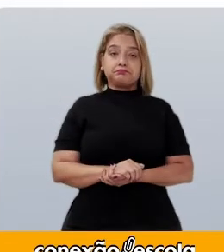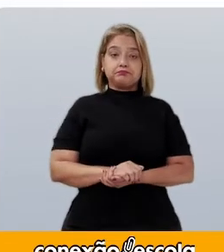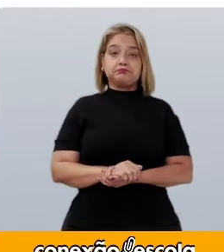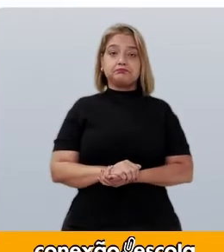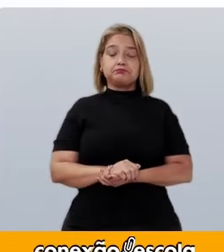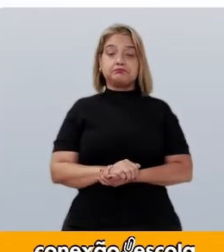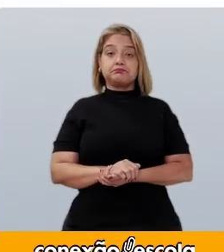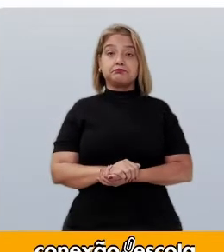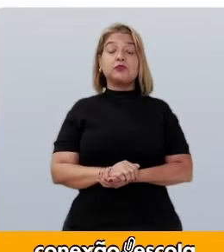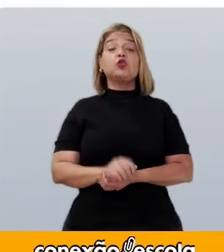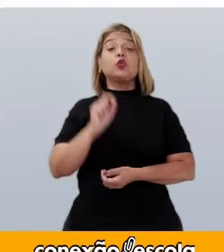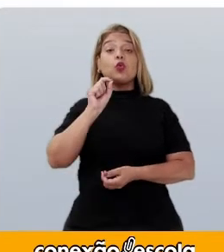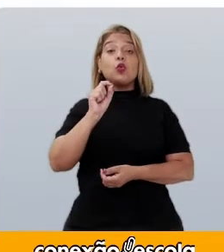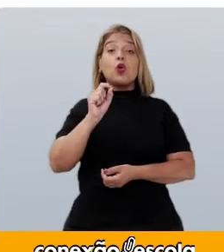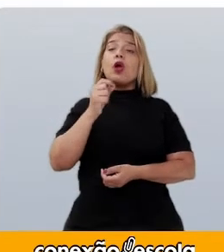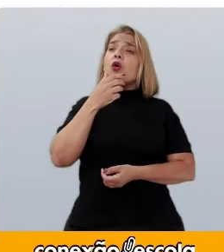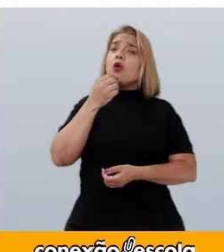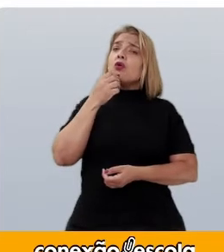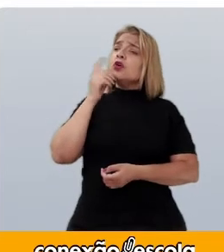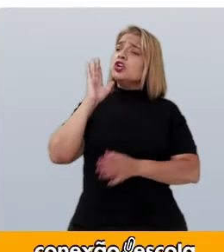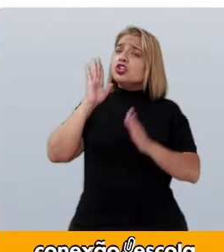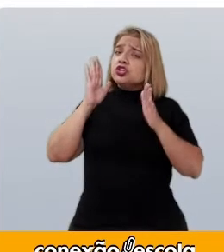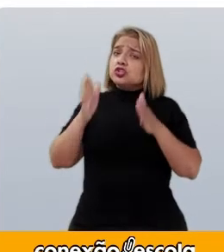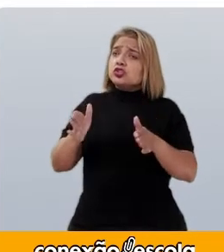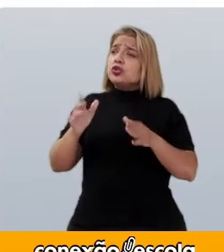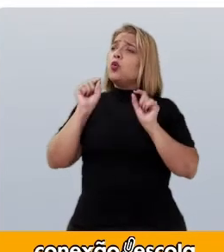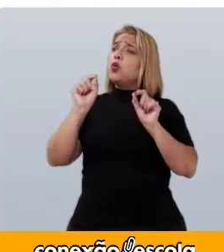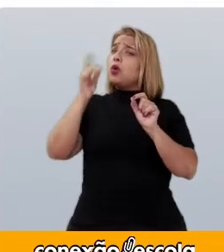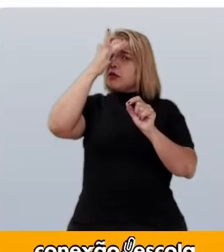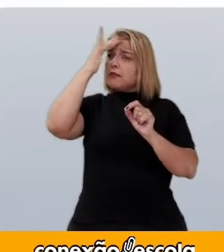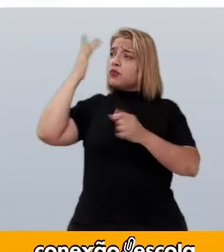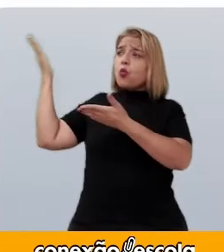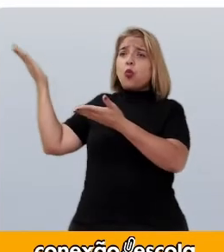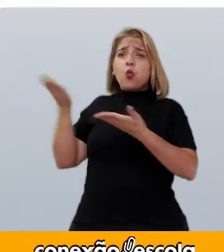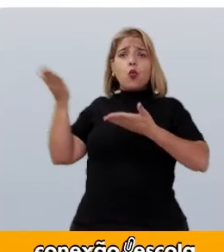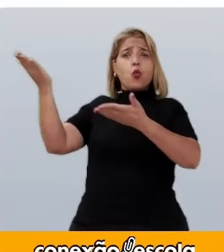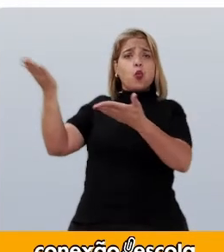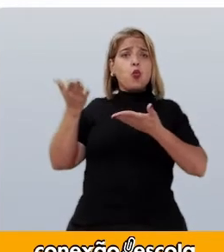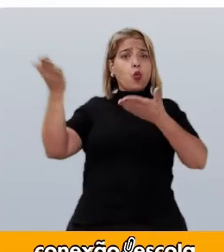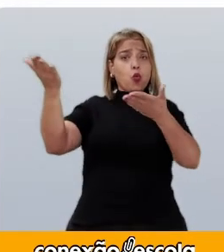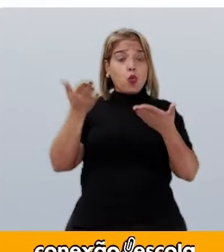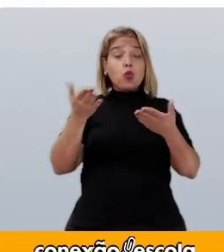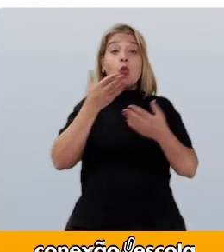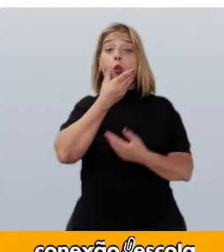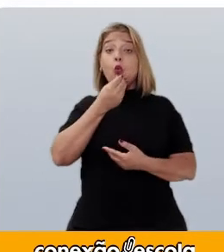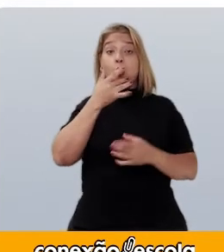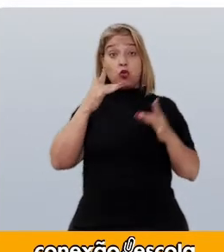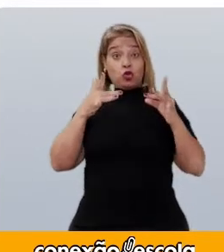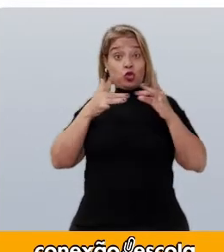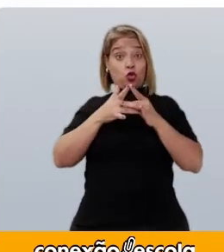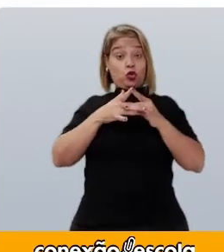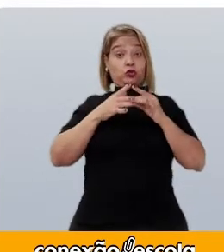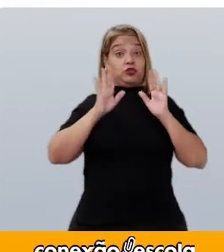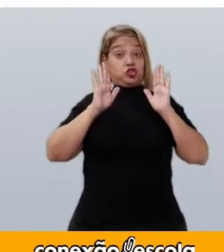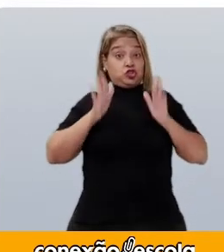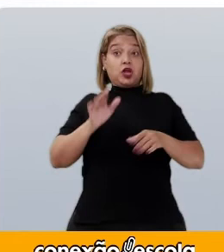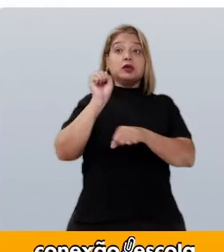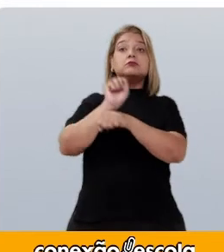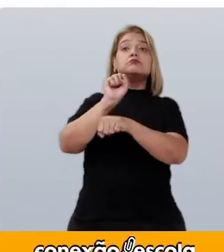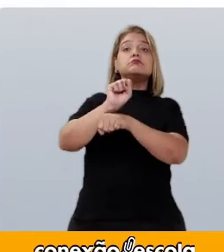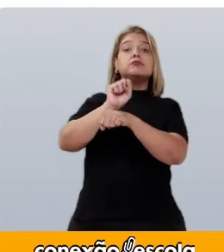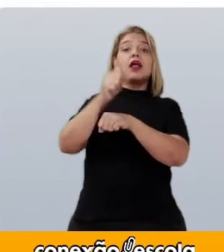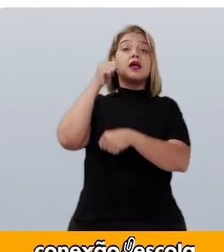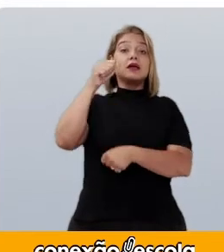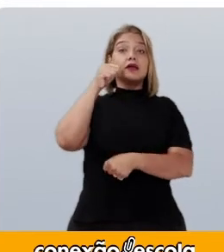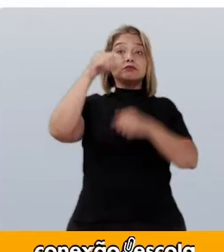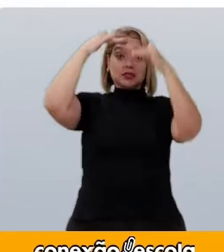Chegando lá, encontrou já todos os convidados. O noivo e a noiva já preparados,